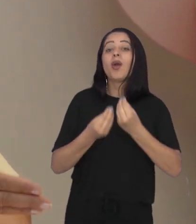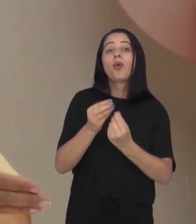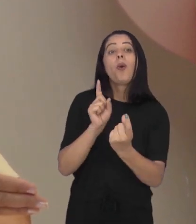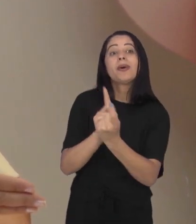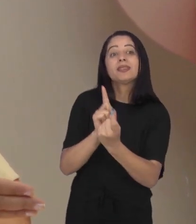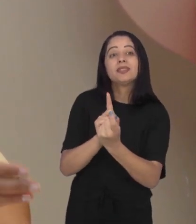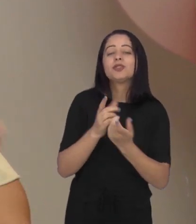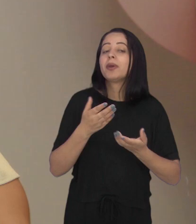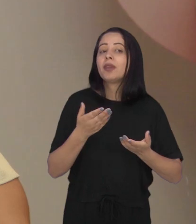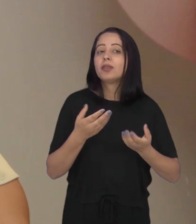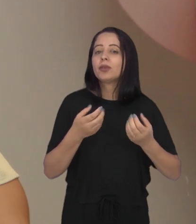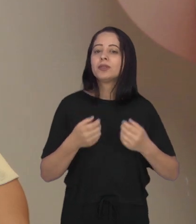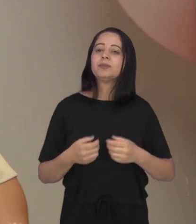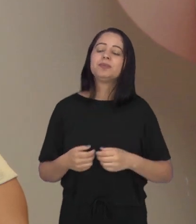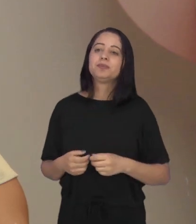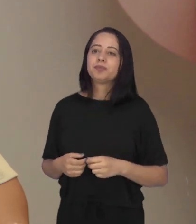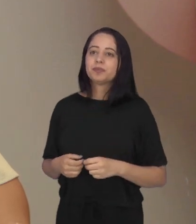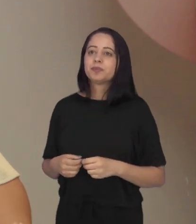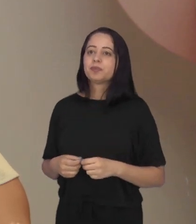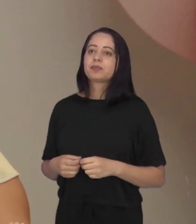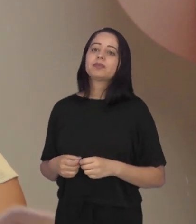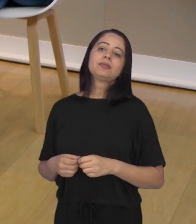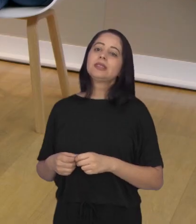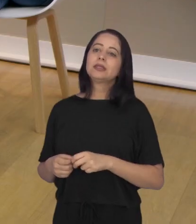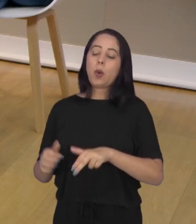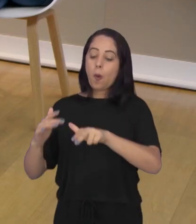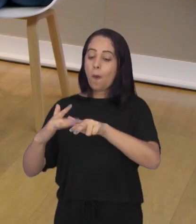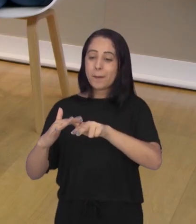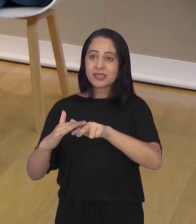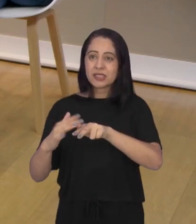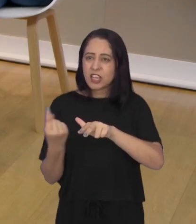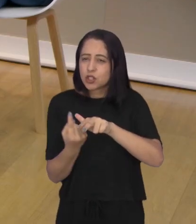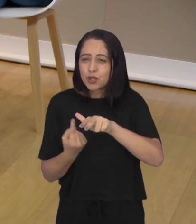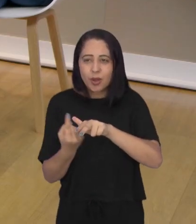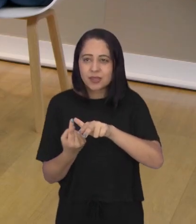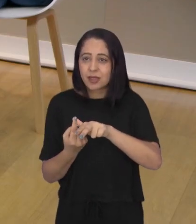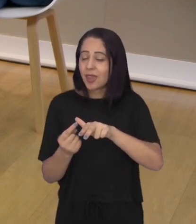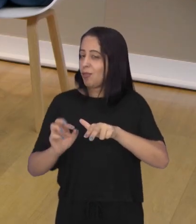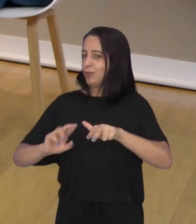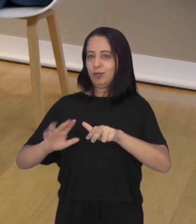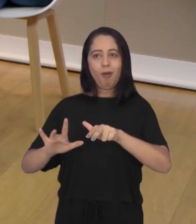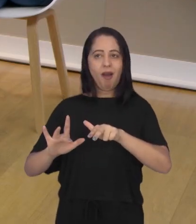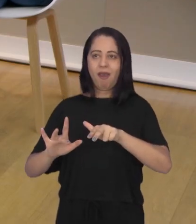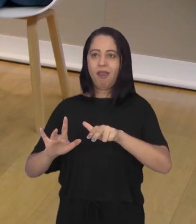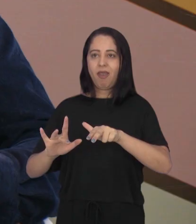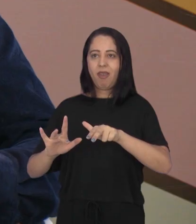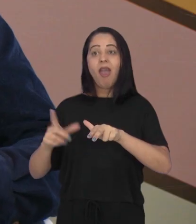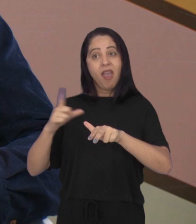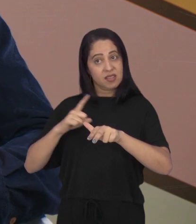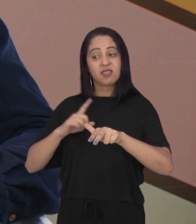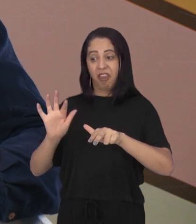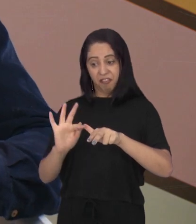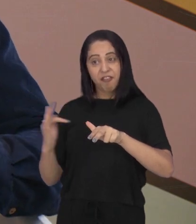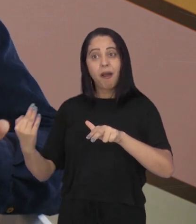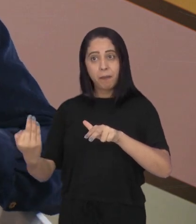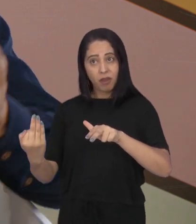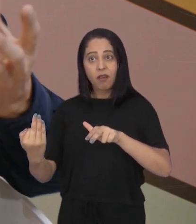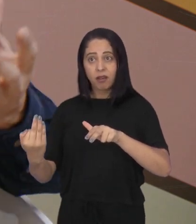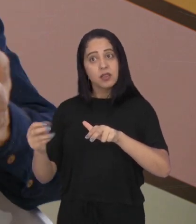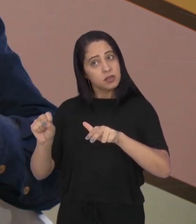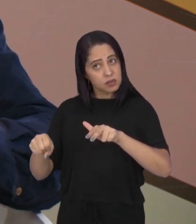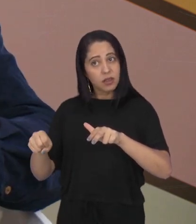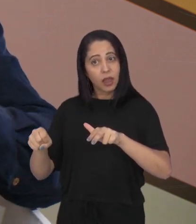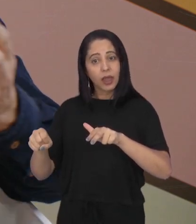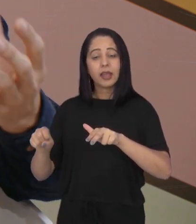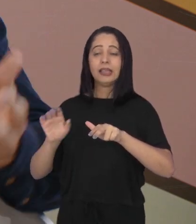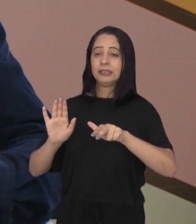pessoas que estão internadas. Como que é o atendimento com os familiares? O paciente, ele não é ser isolado, né? Existe uma rede sócio